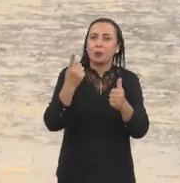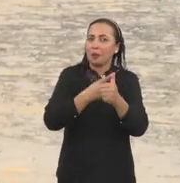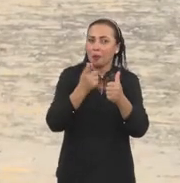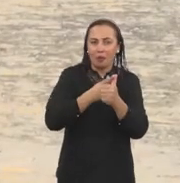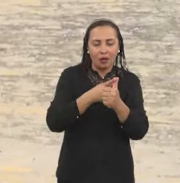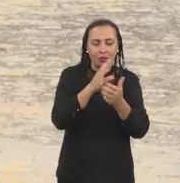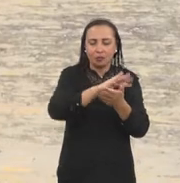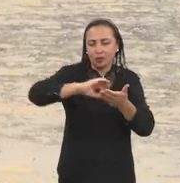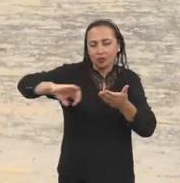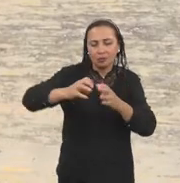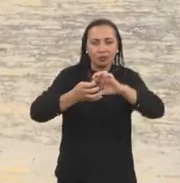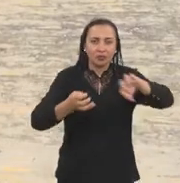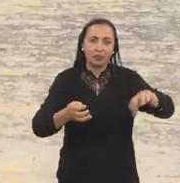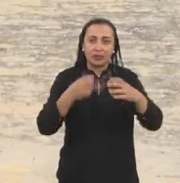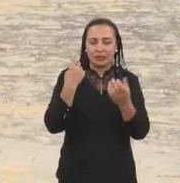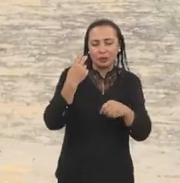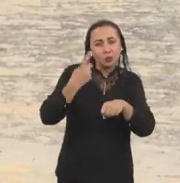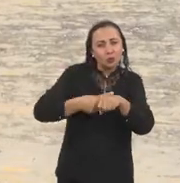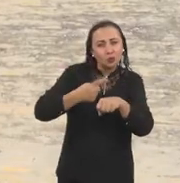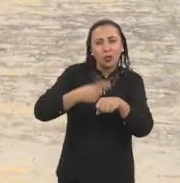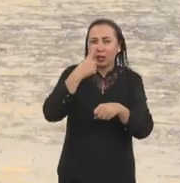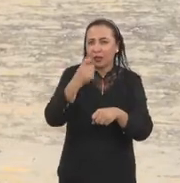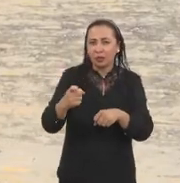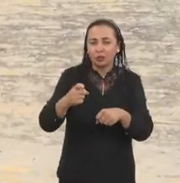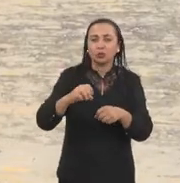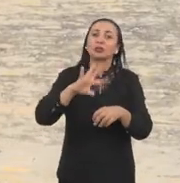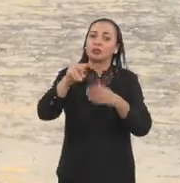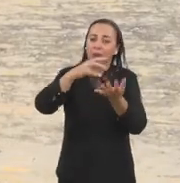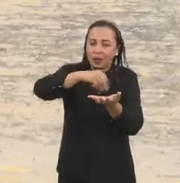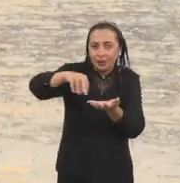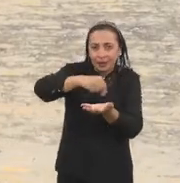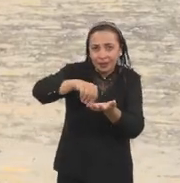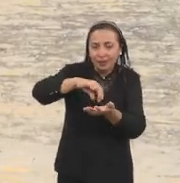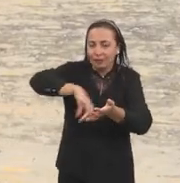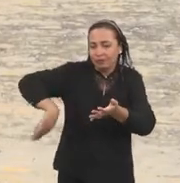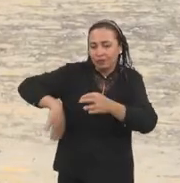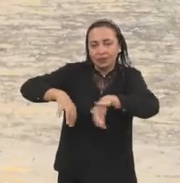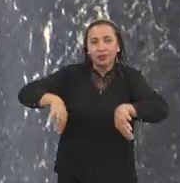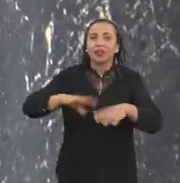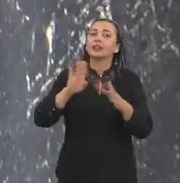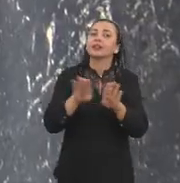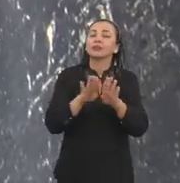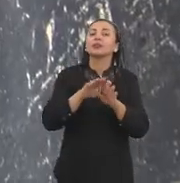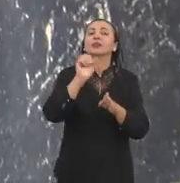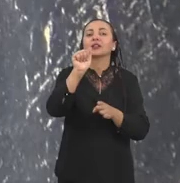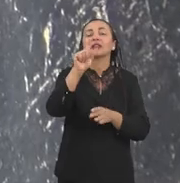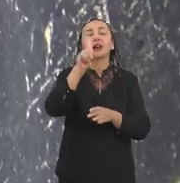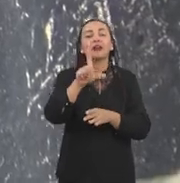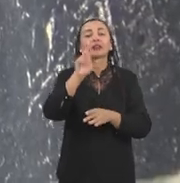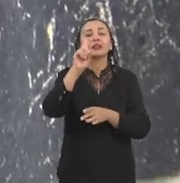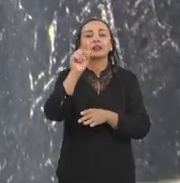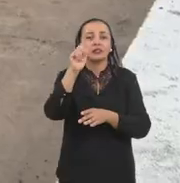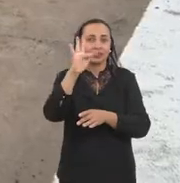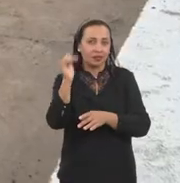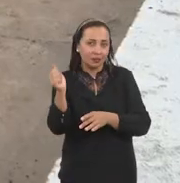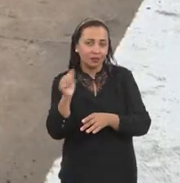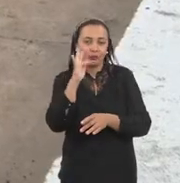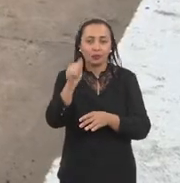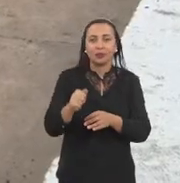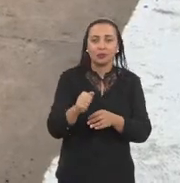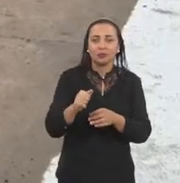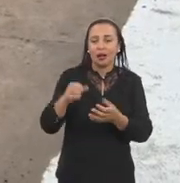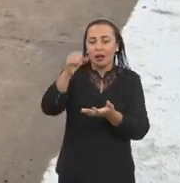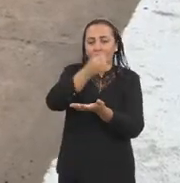que é um tratamento primário, retendo os sólidos grosseiros, posteriormente retendo a areia e direcionando ao DAFA, que o